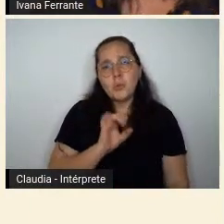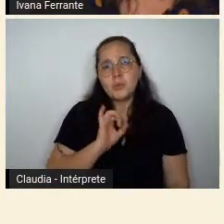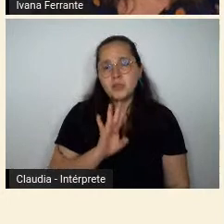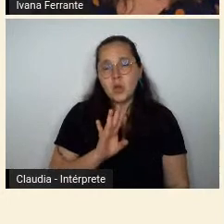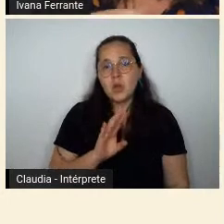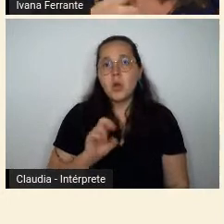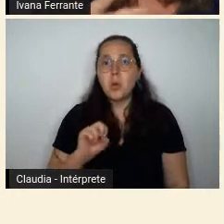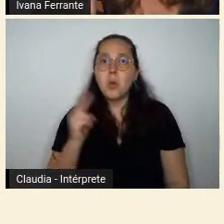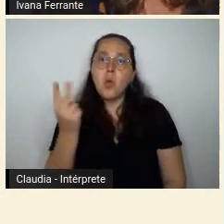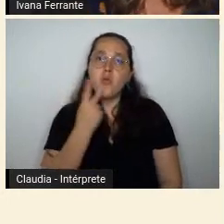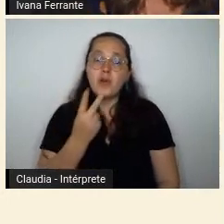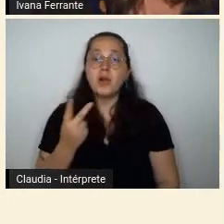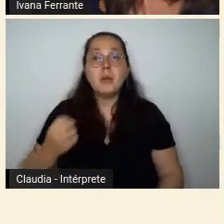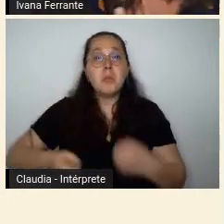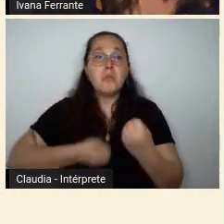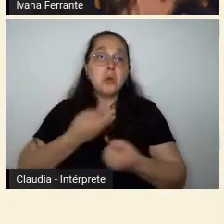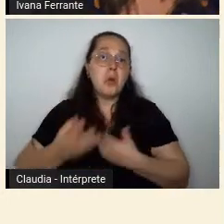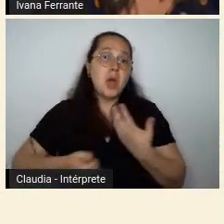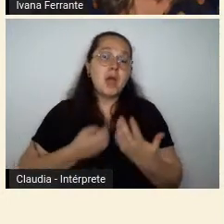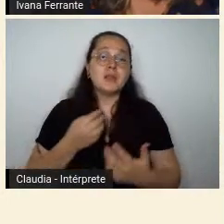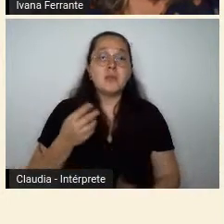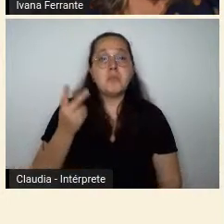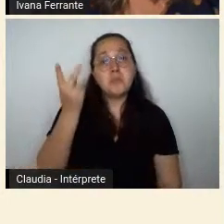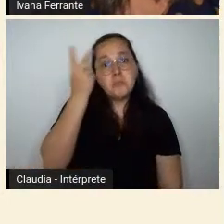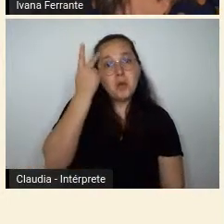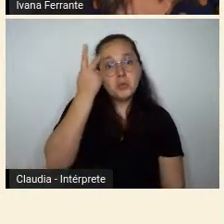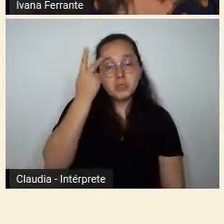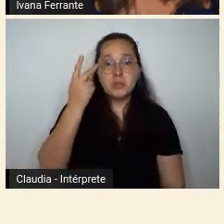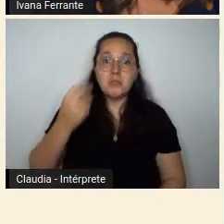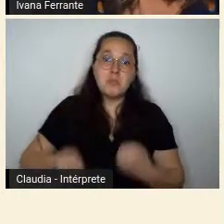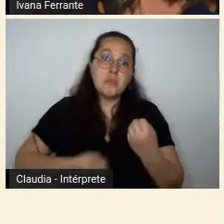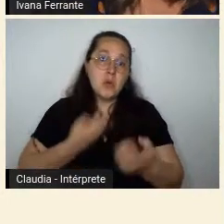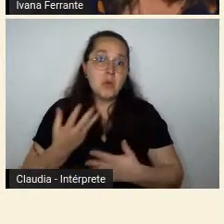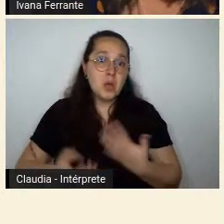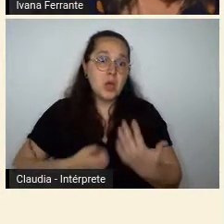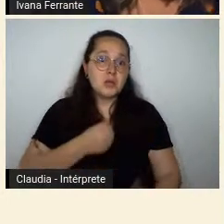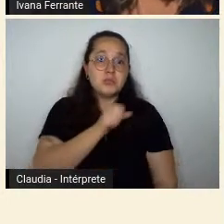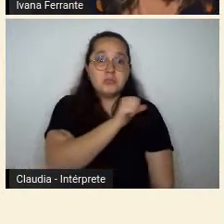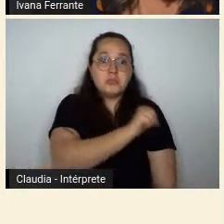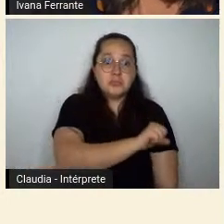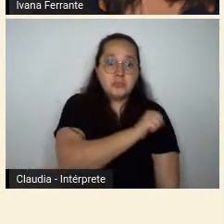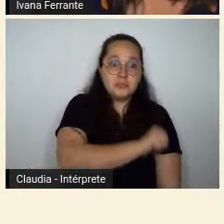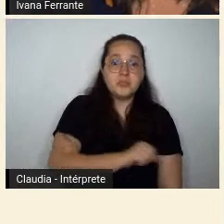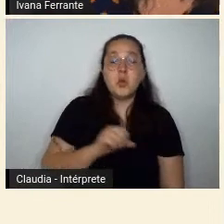paulista, o poeta carioca ou até o poeta da província.